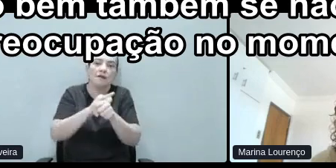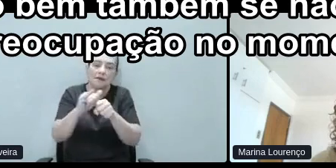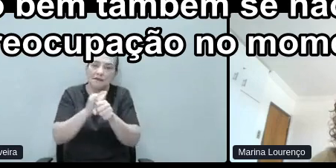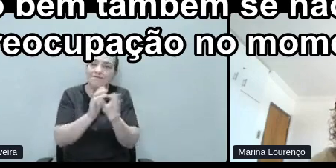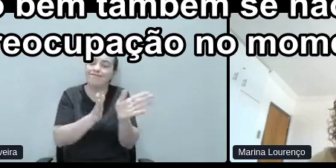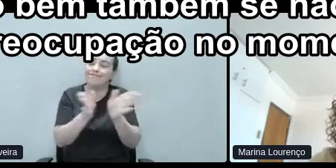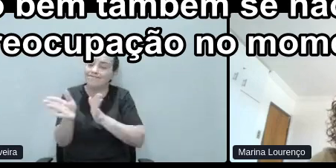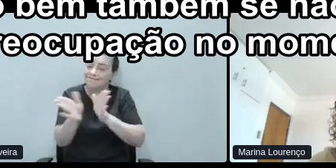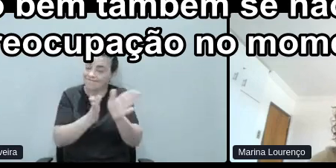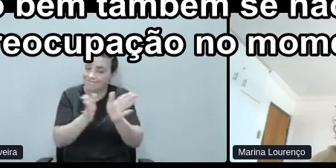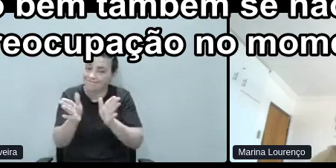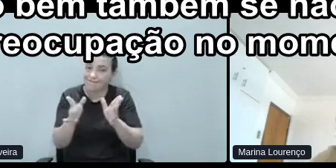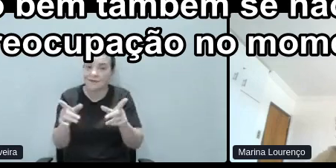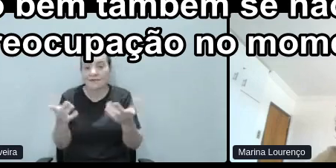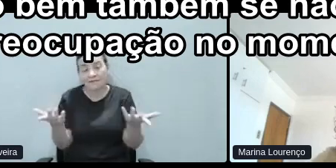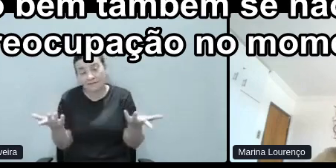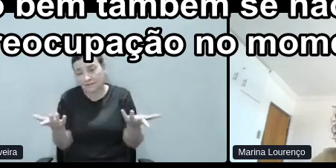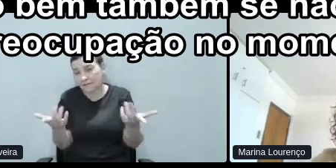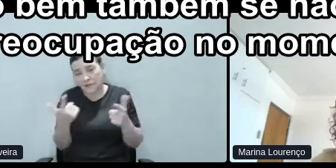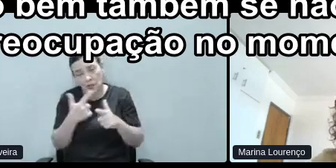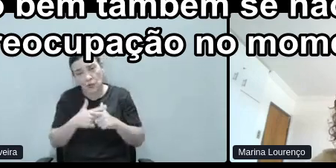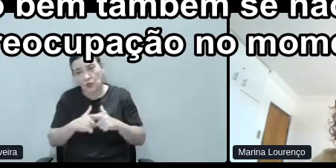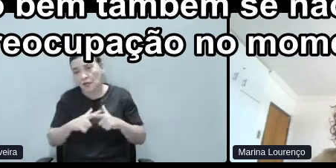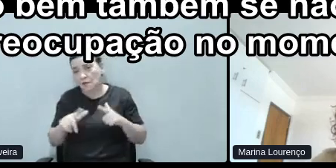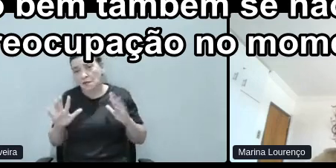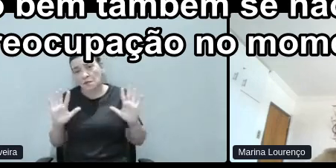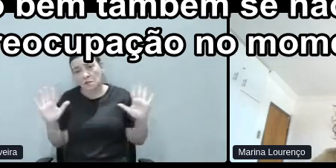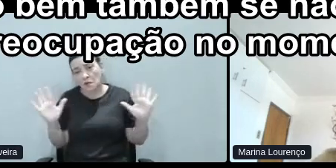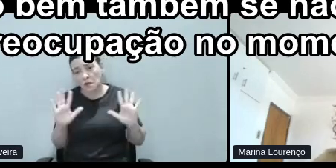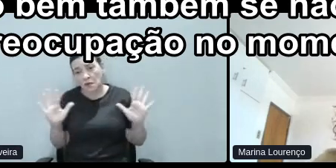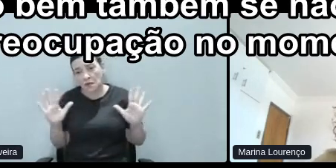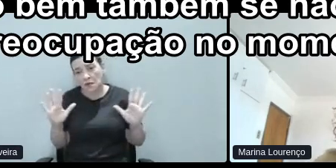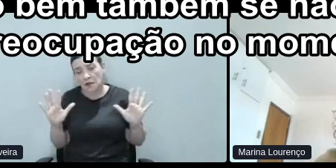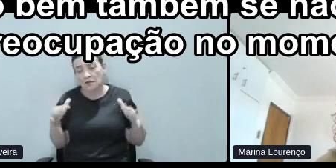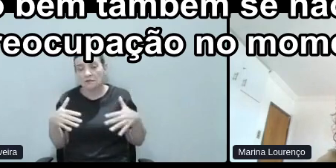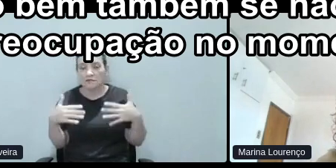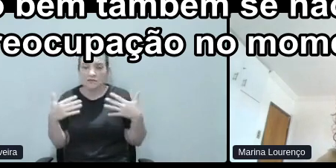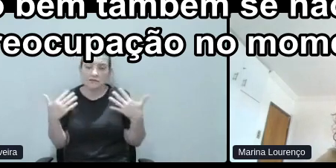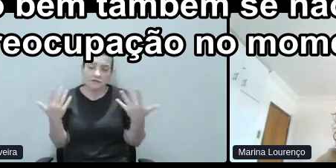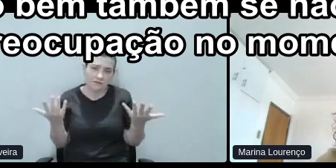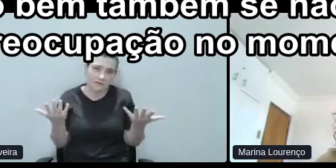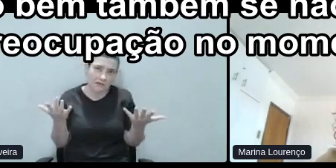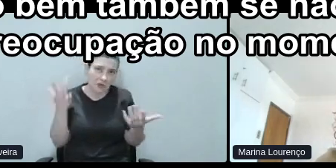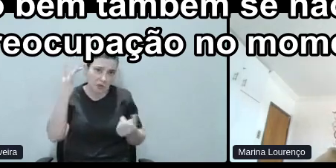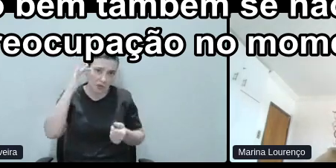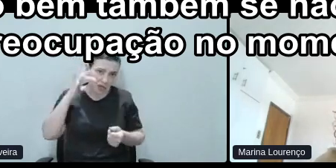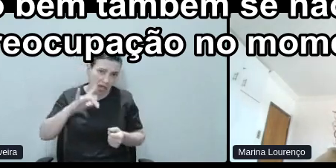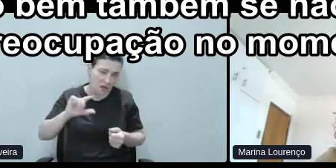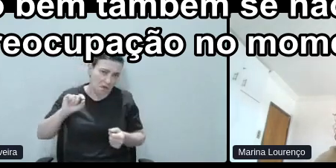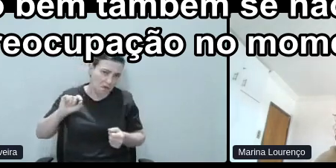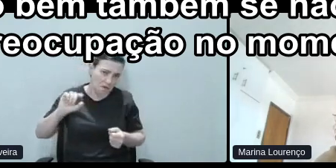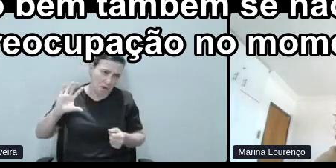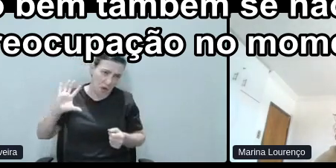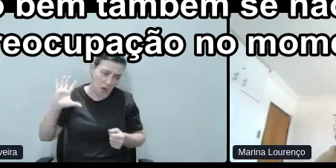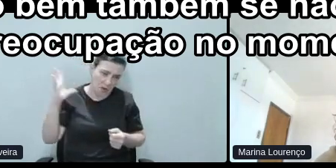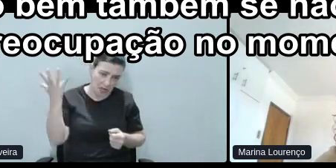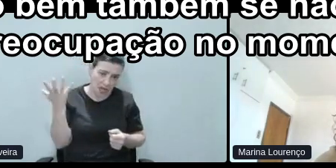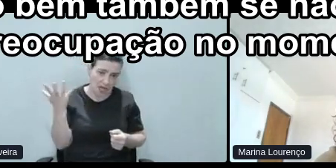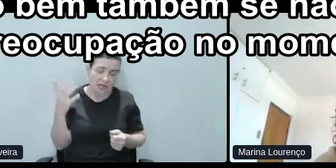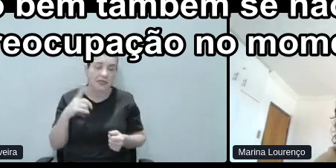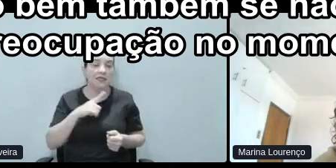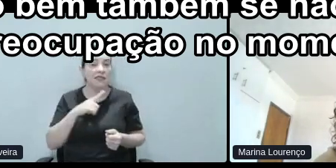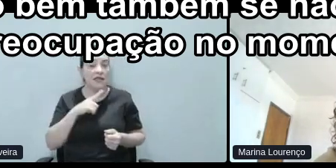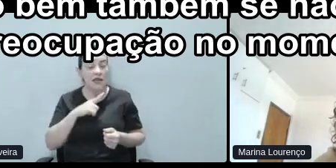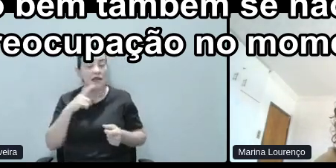e tudo bem também se não for o caso, mas também, tenha a